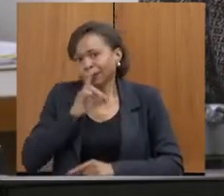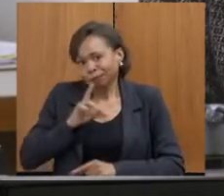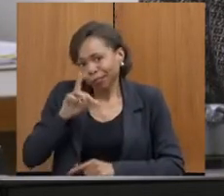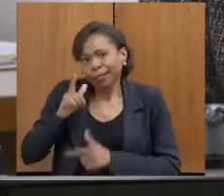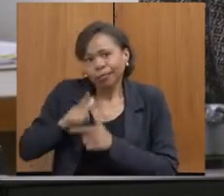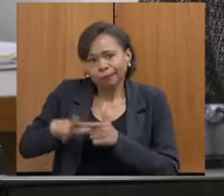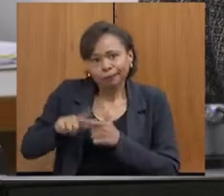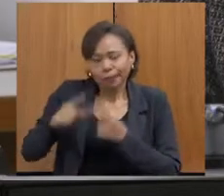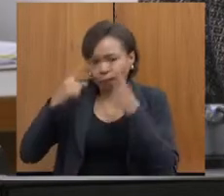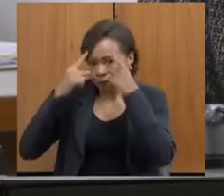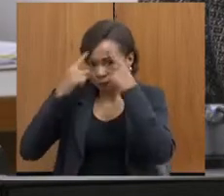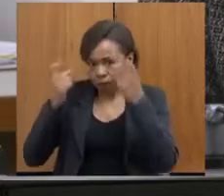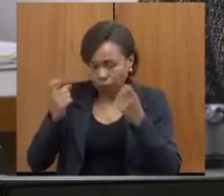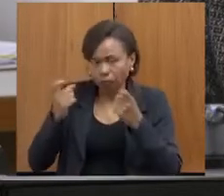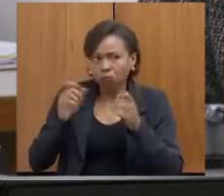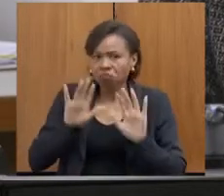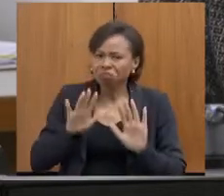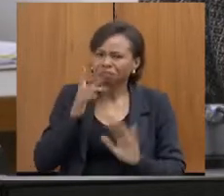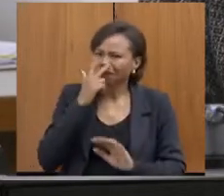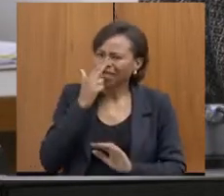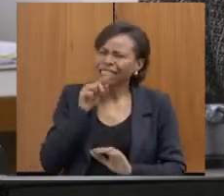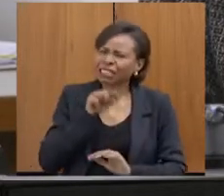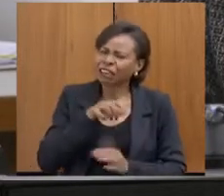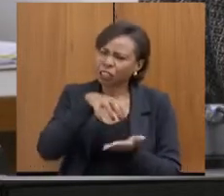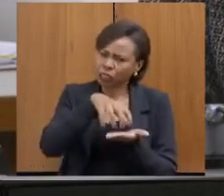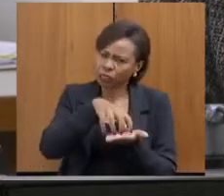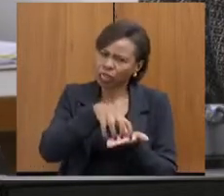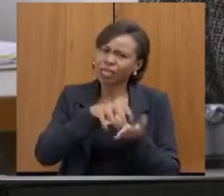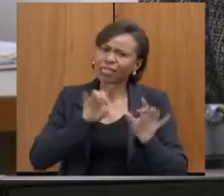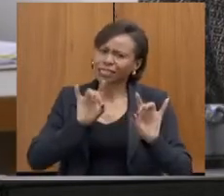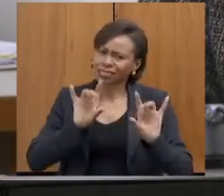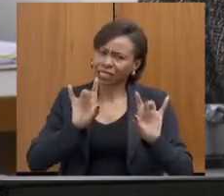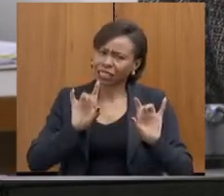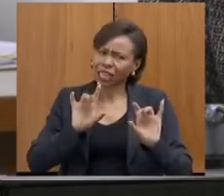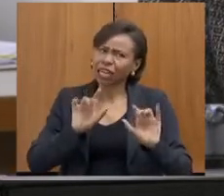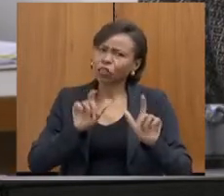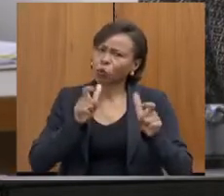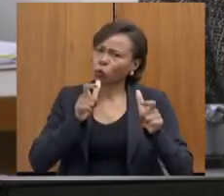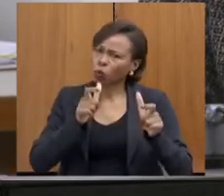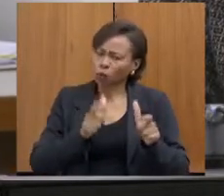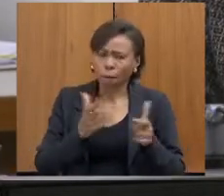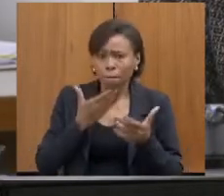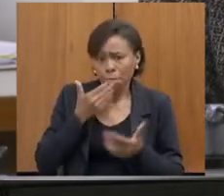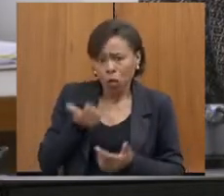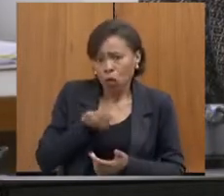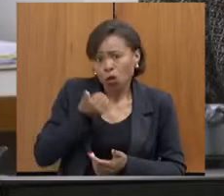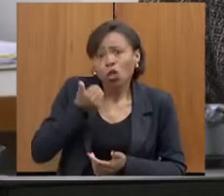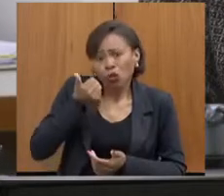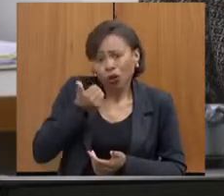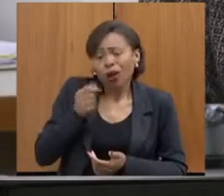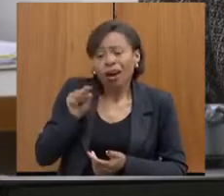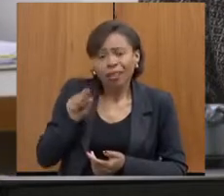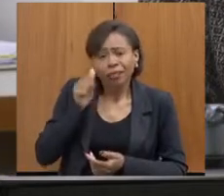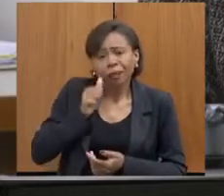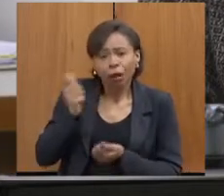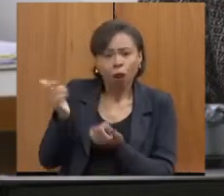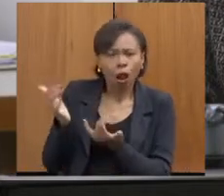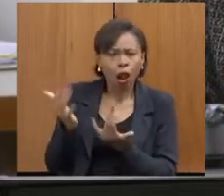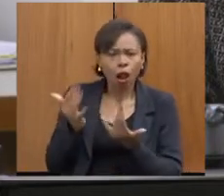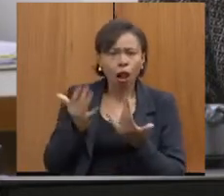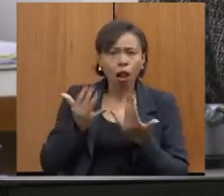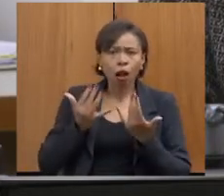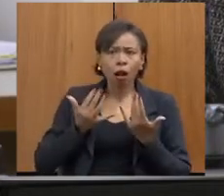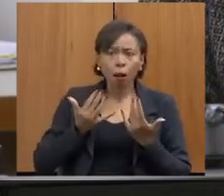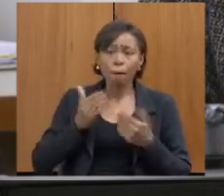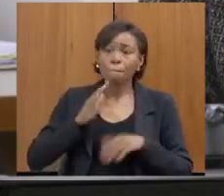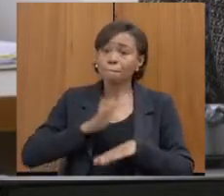talvez é pela sensação de ser uma especializada mesmo, de um acolhimento ser melhor do que em um plantão. Então, gente vê que essa demanda é muito maior. Então,